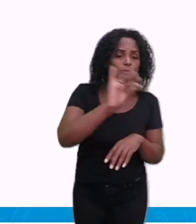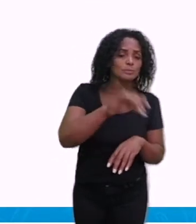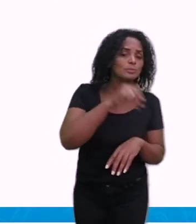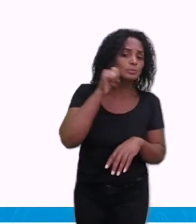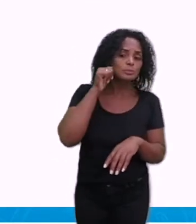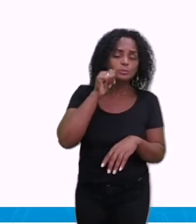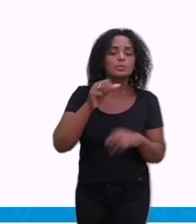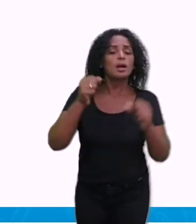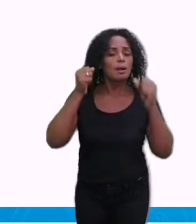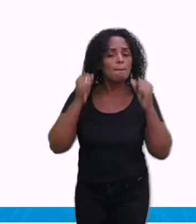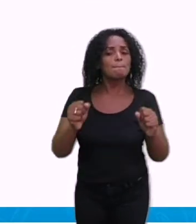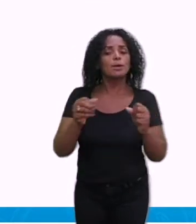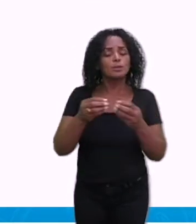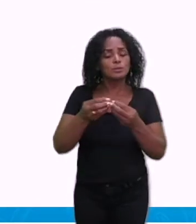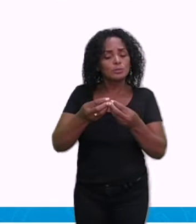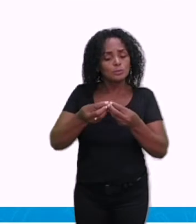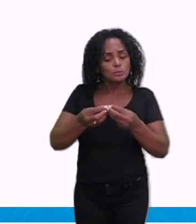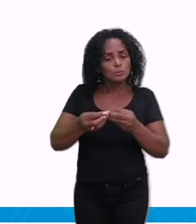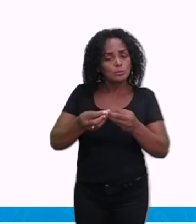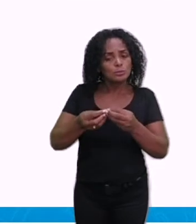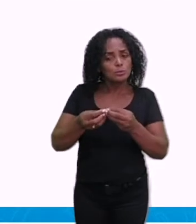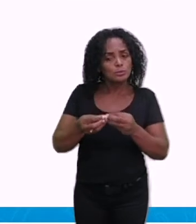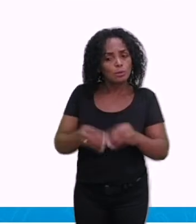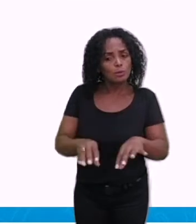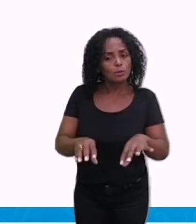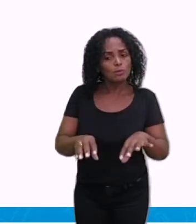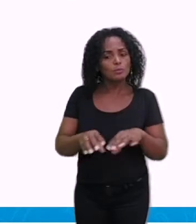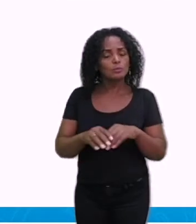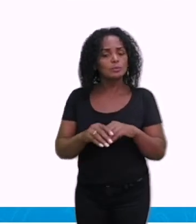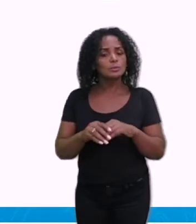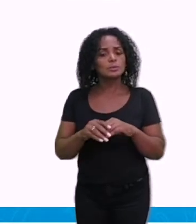ovos infectados ou não infectados.